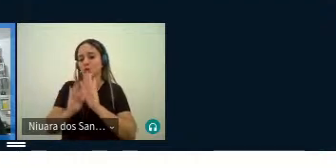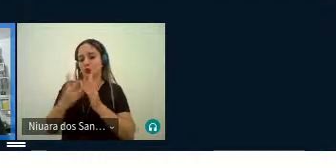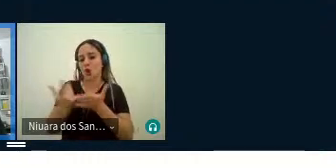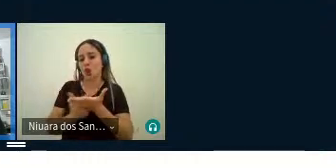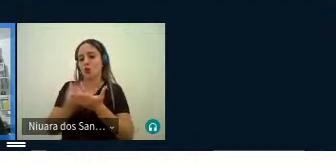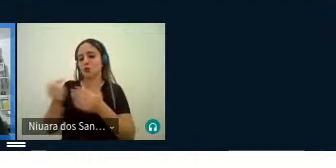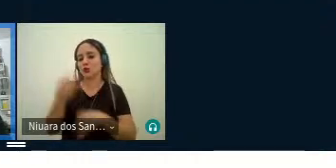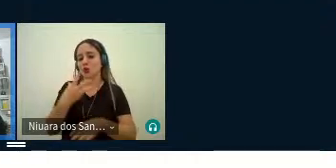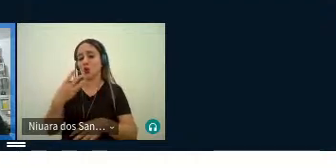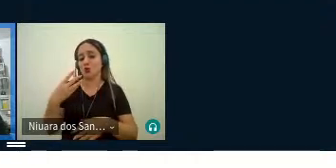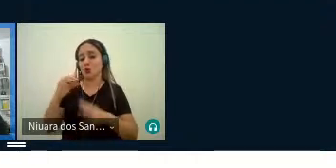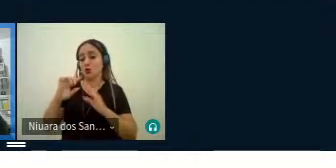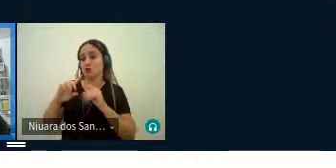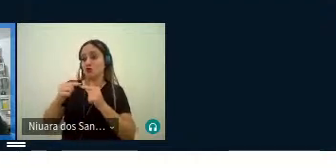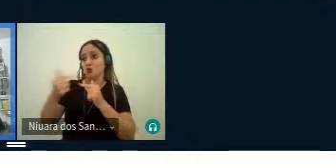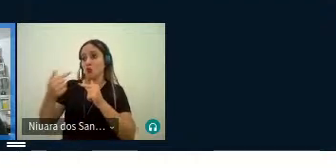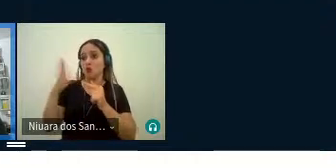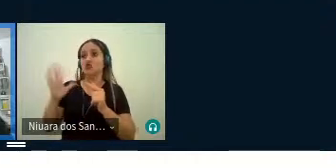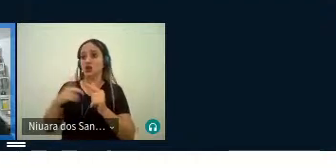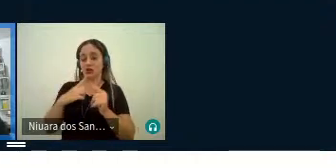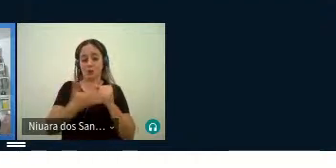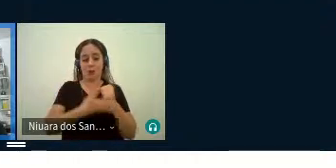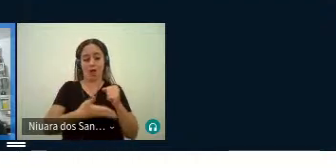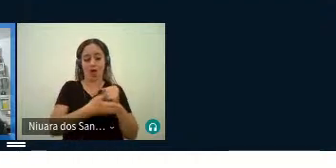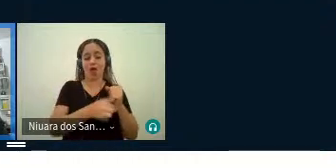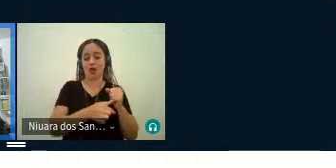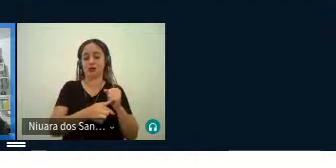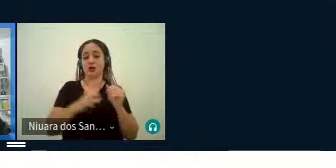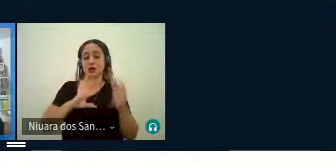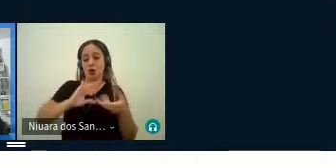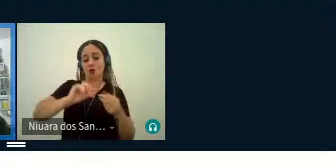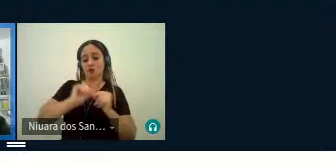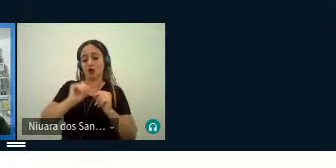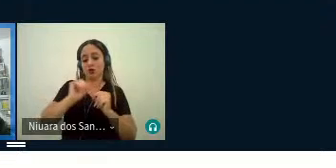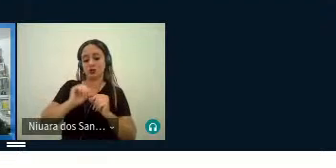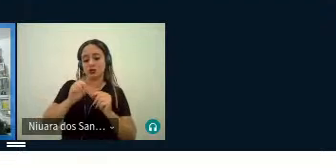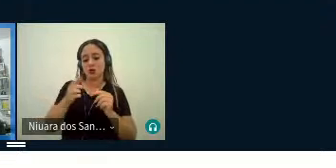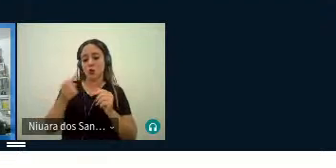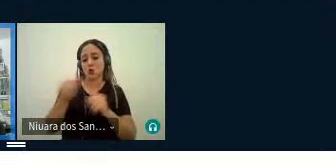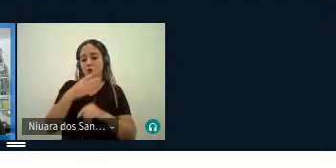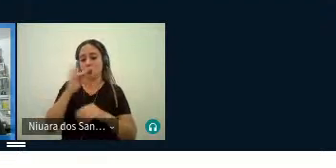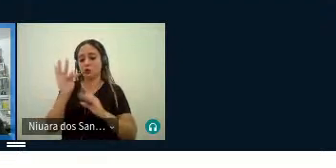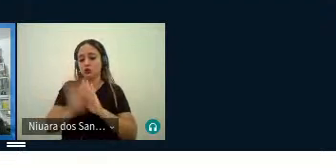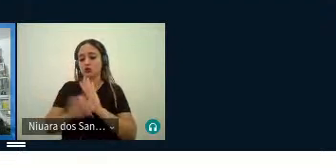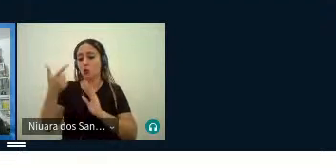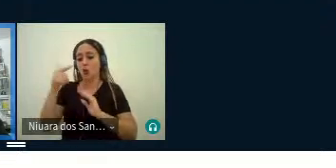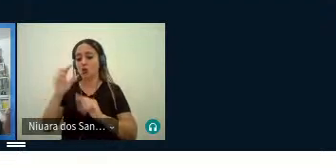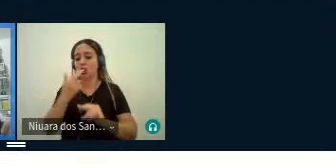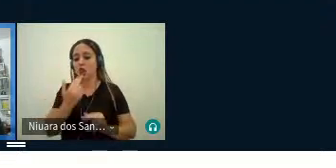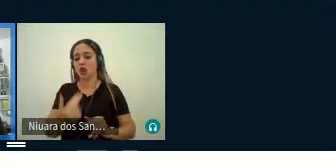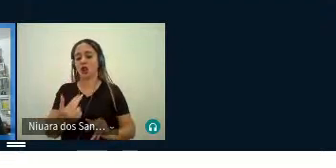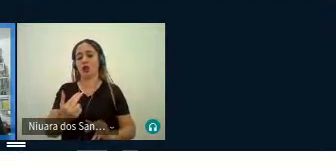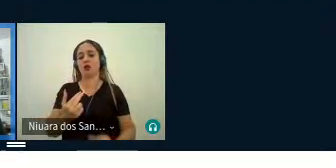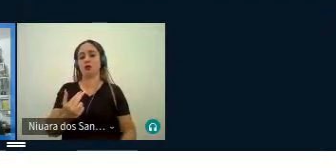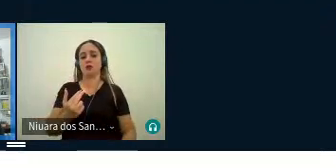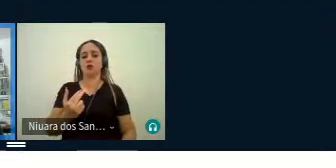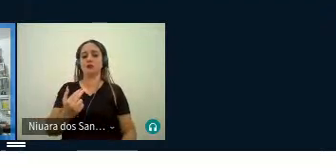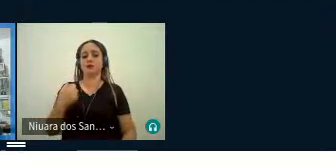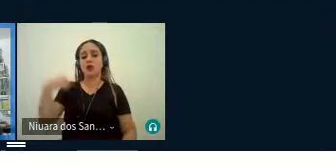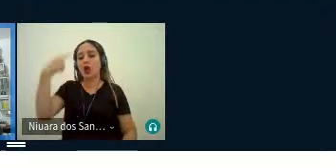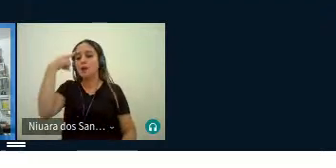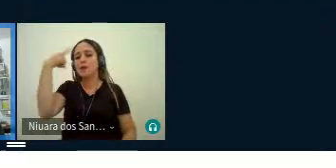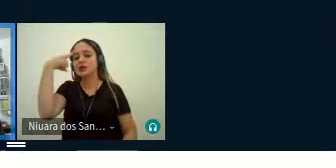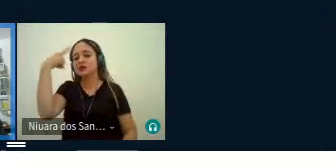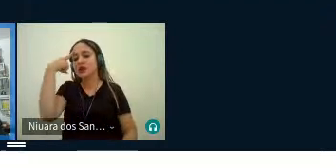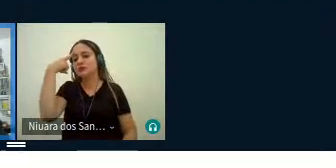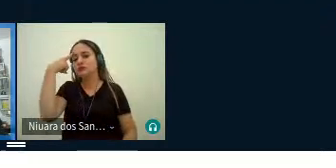de uma que já existe. Então, esse processo de recomposição, de escrever um novo texto e outra língua, de pensar a